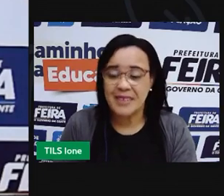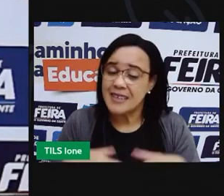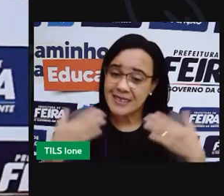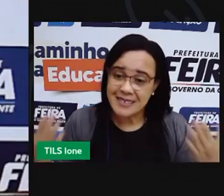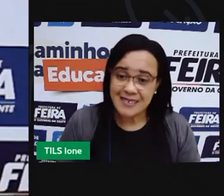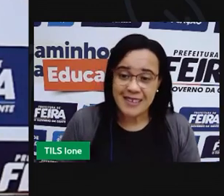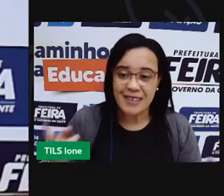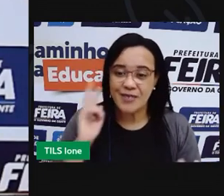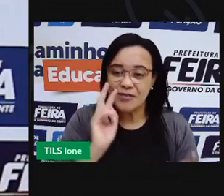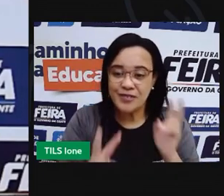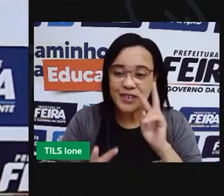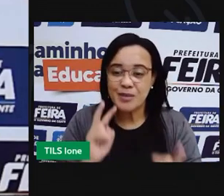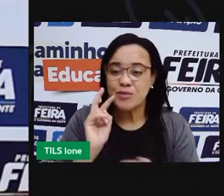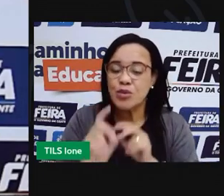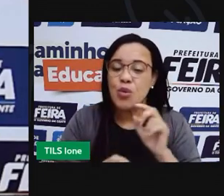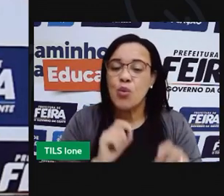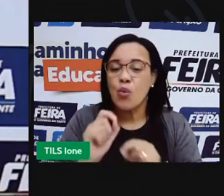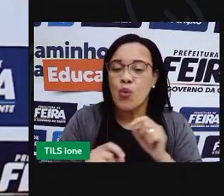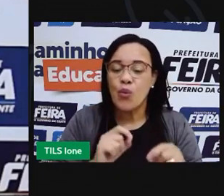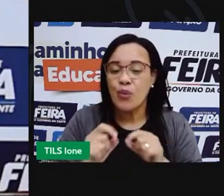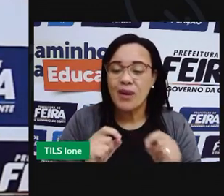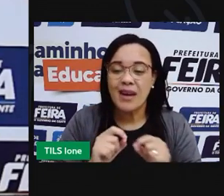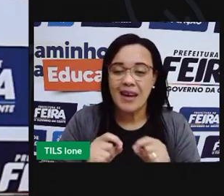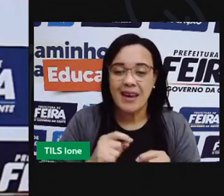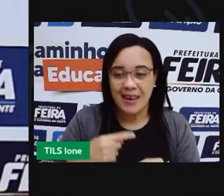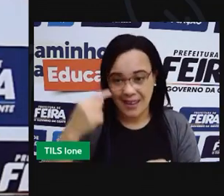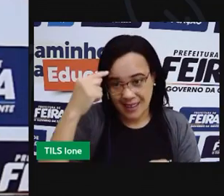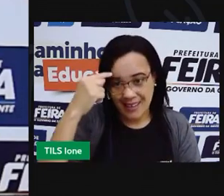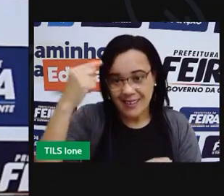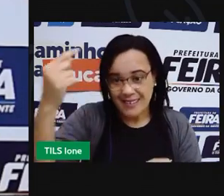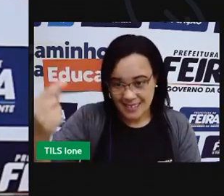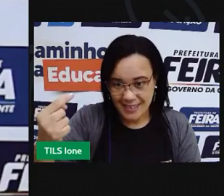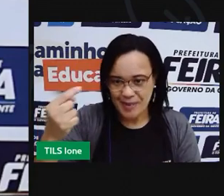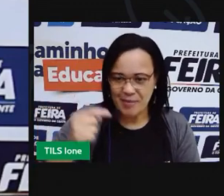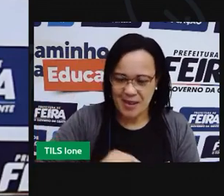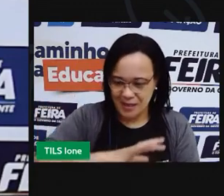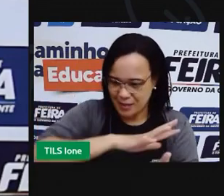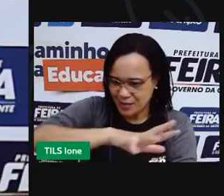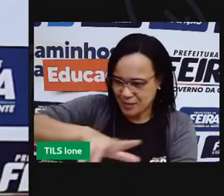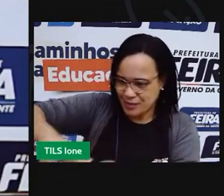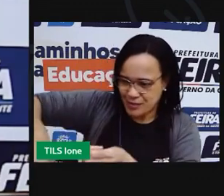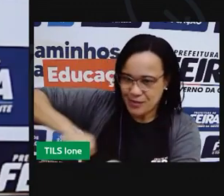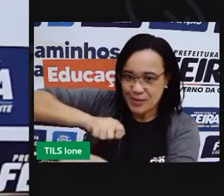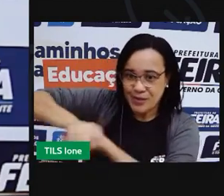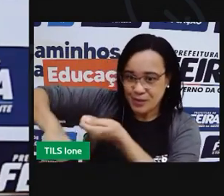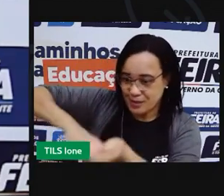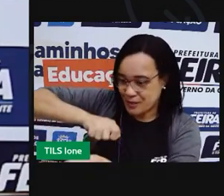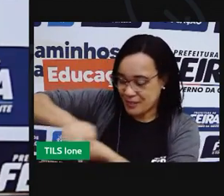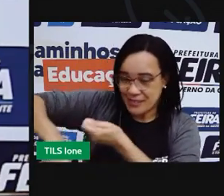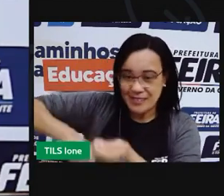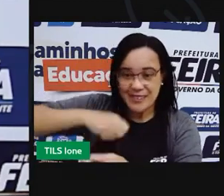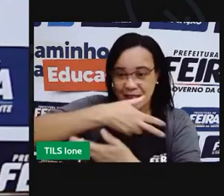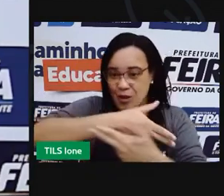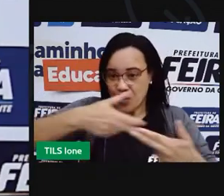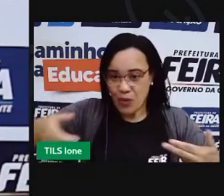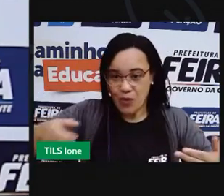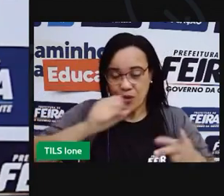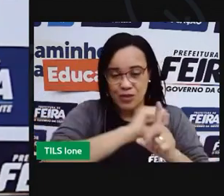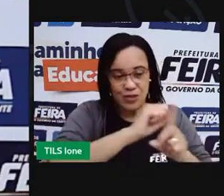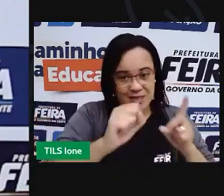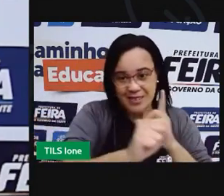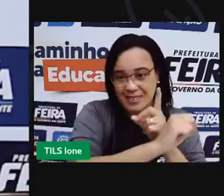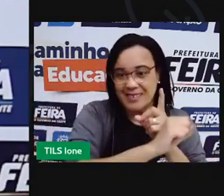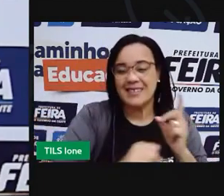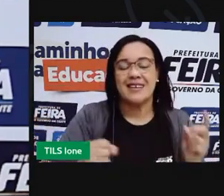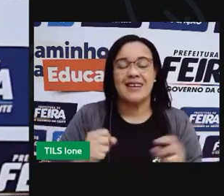de sustentar o uso dos recursos naturais. E muito tempo. Atendendo as necessidades do